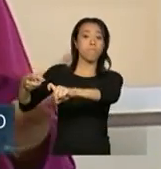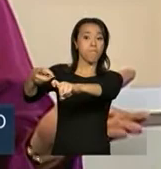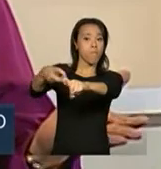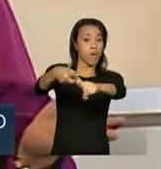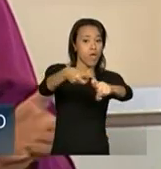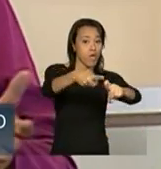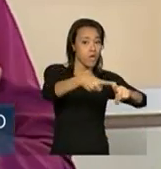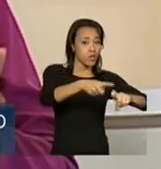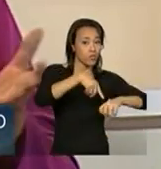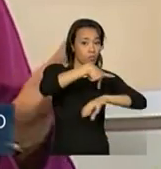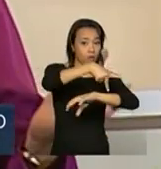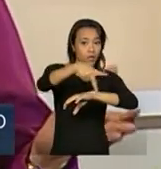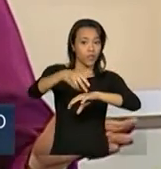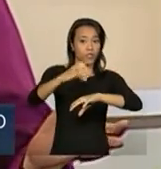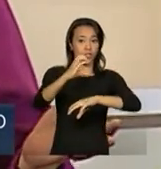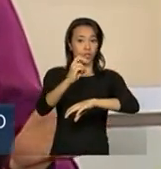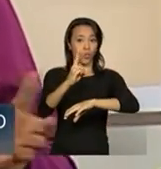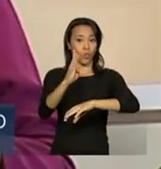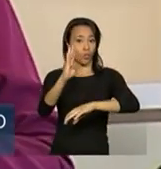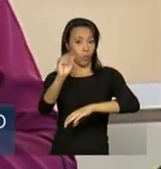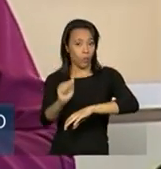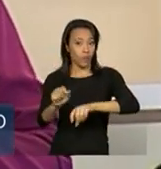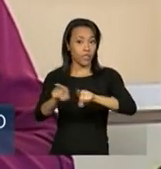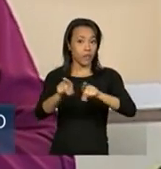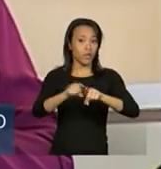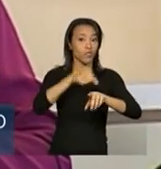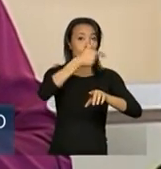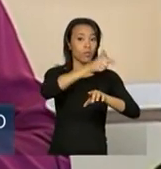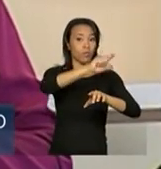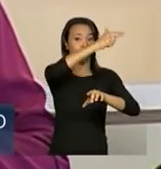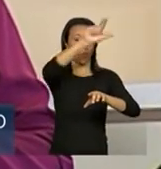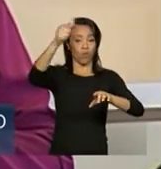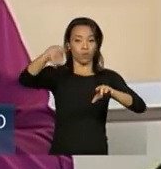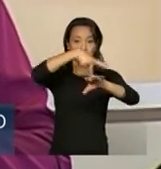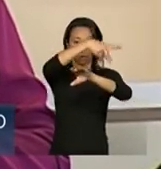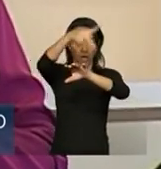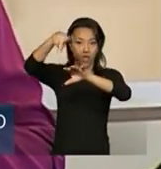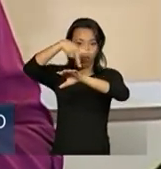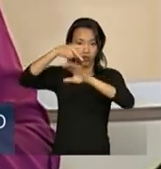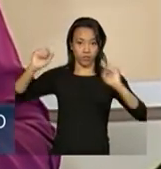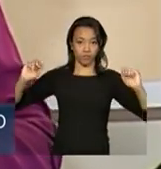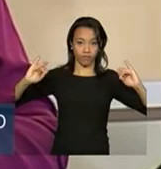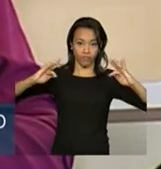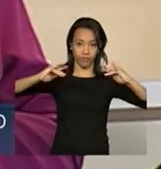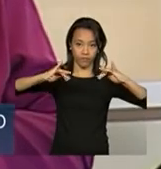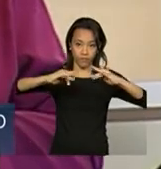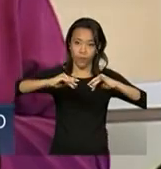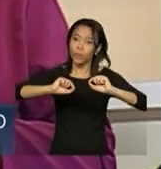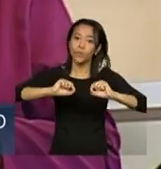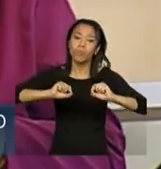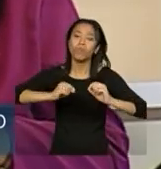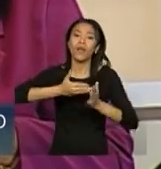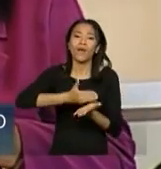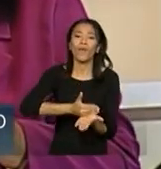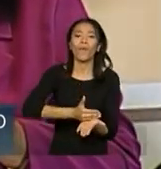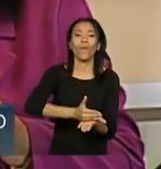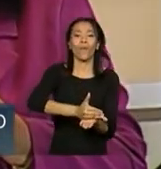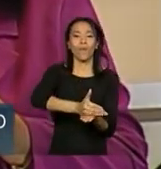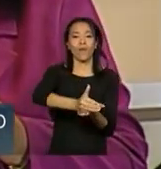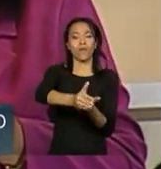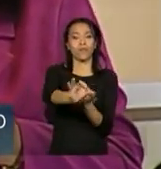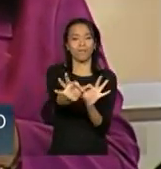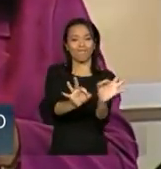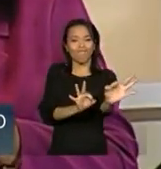de Cuba como de os países que se encontram hoje aqui, para iniciar a preparação